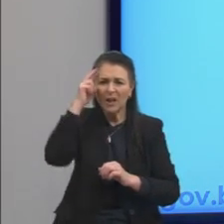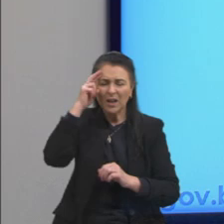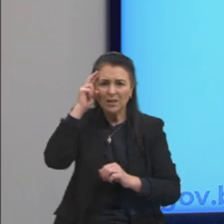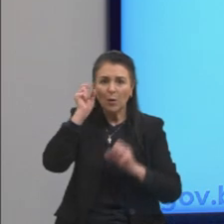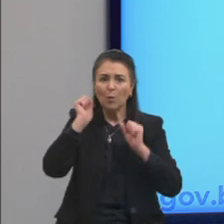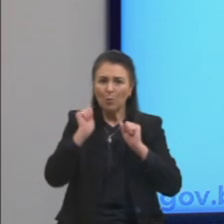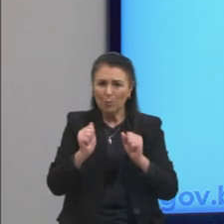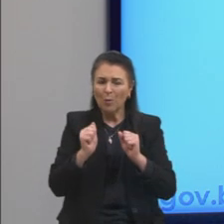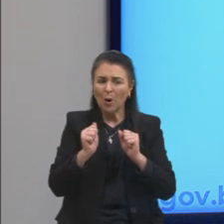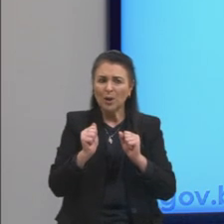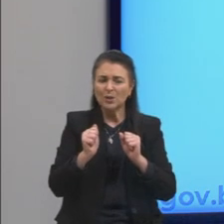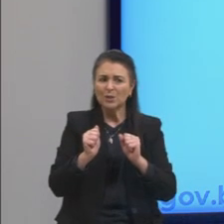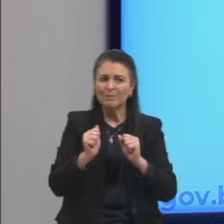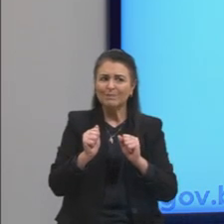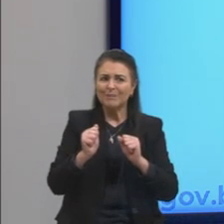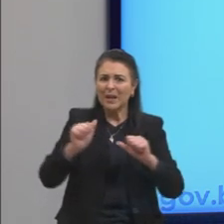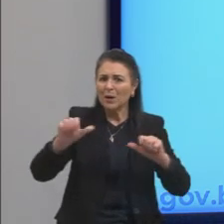da razão.